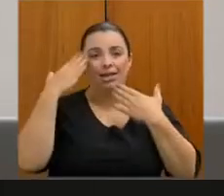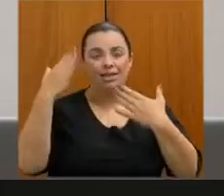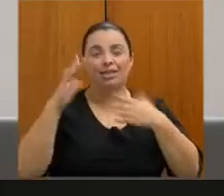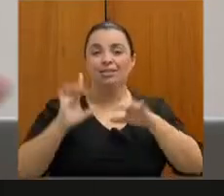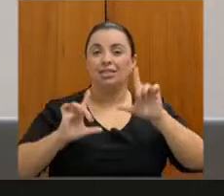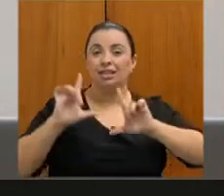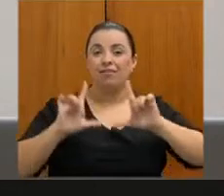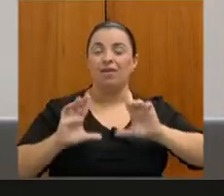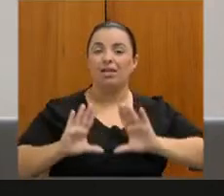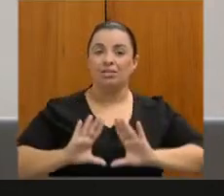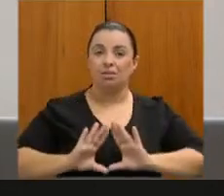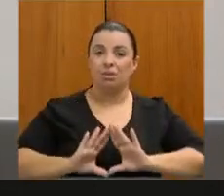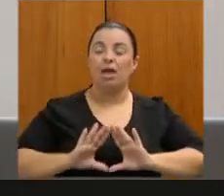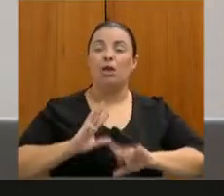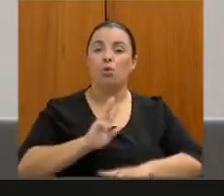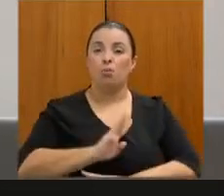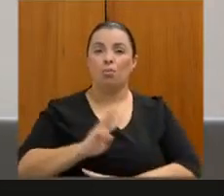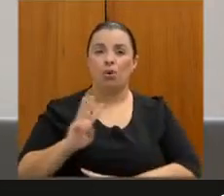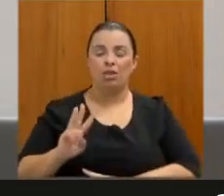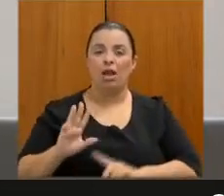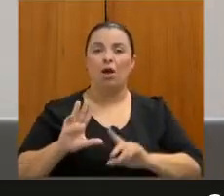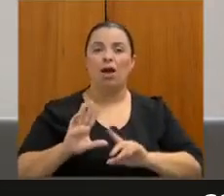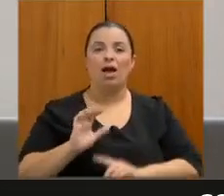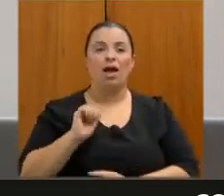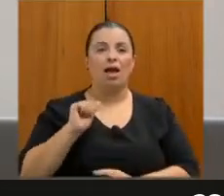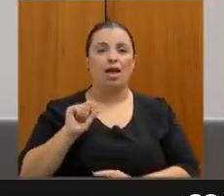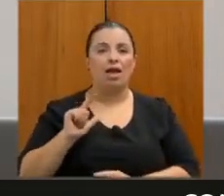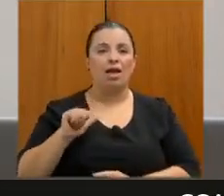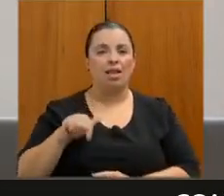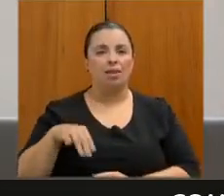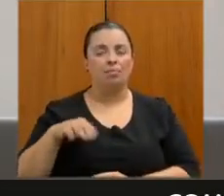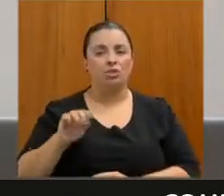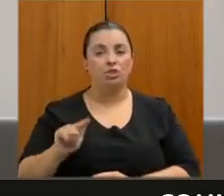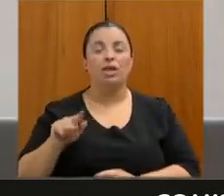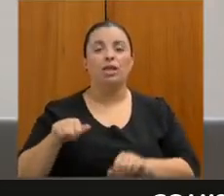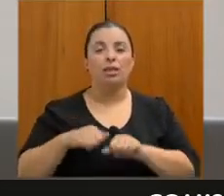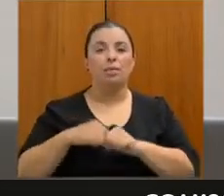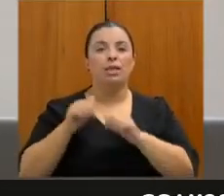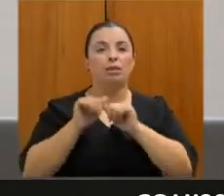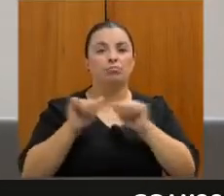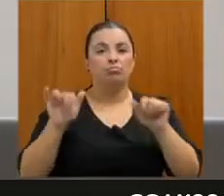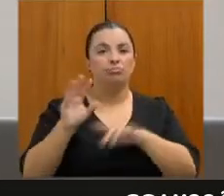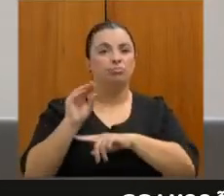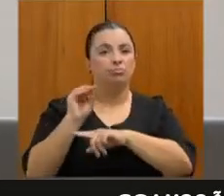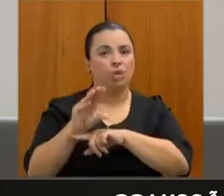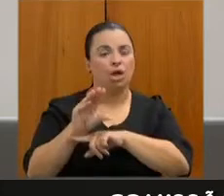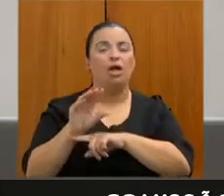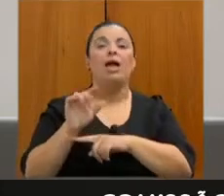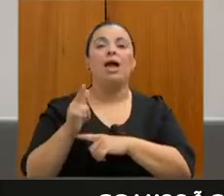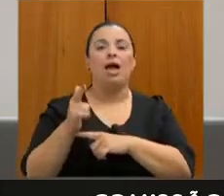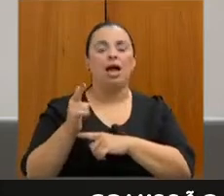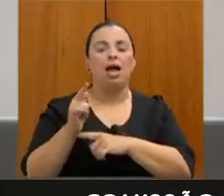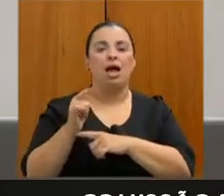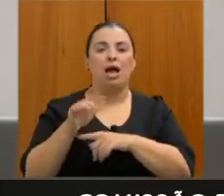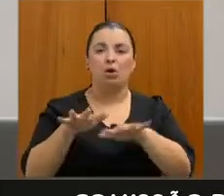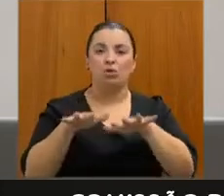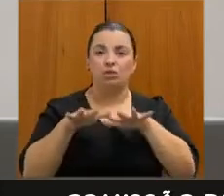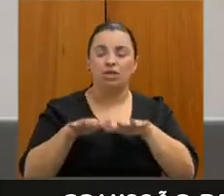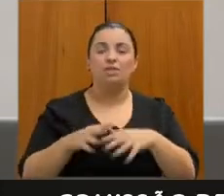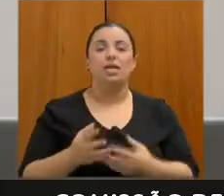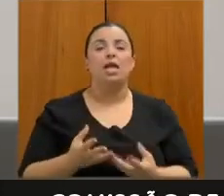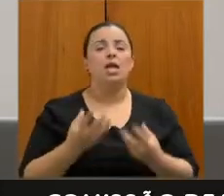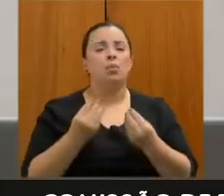e o nosso portal que está sendo transmitido à audiência e muitos apaianos, diretoras das